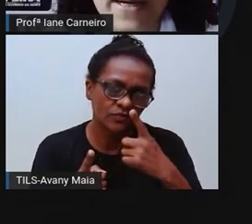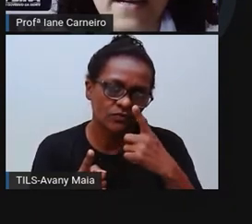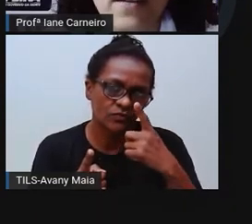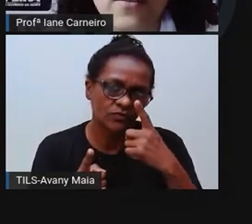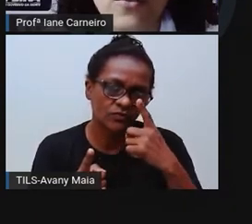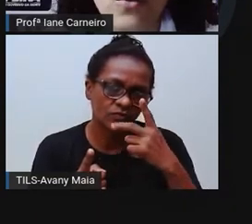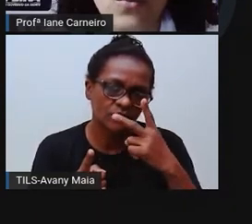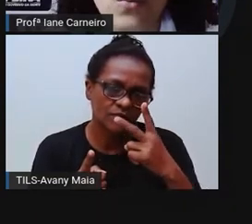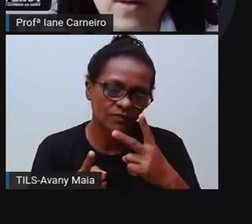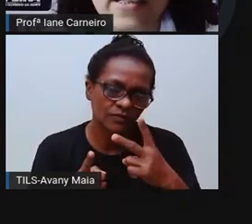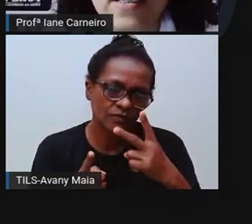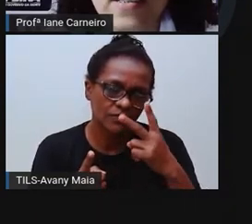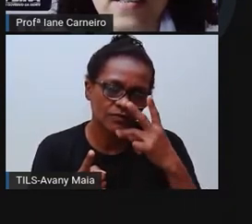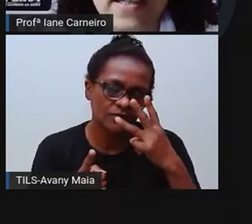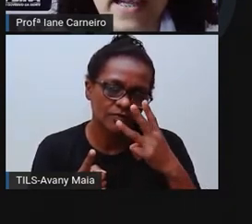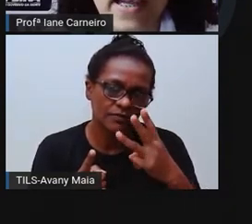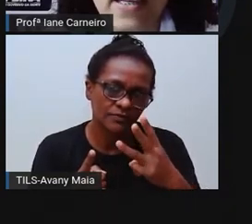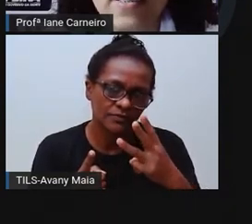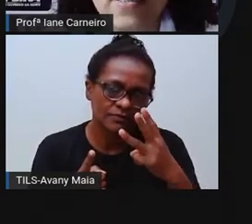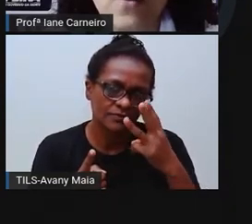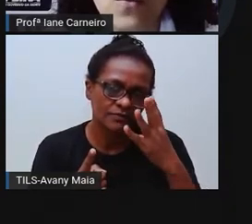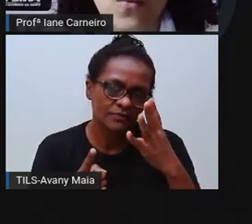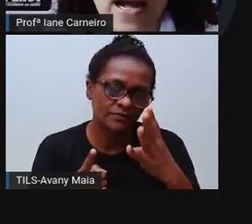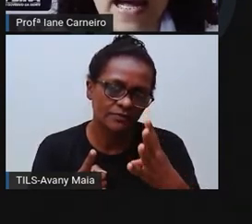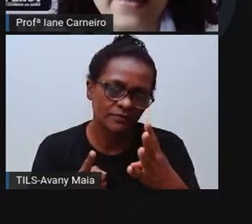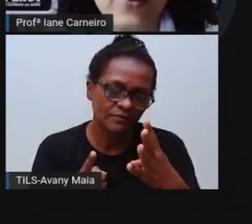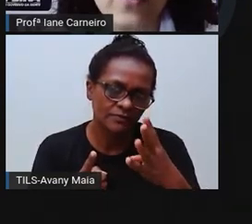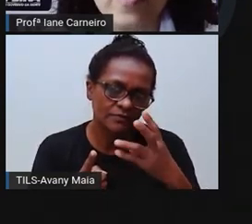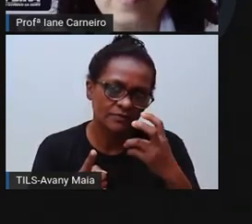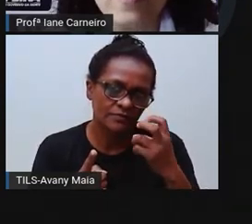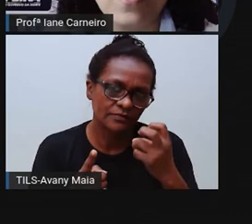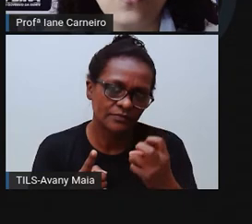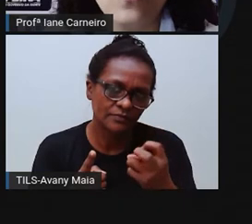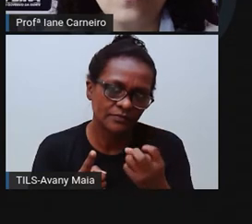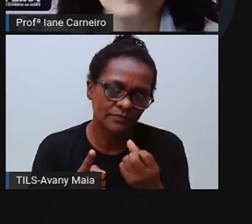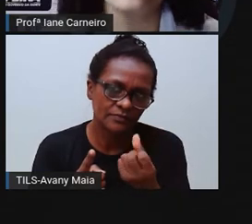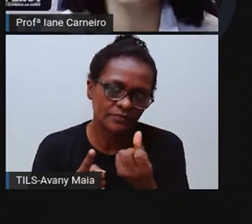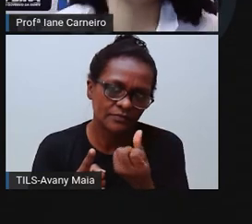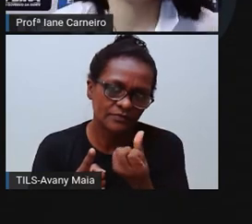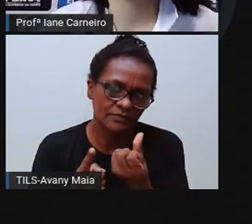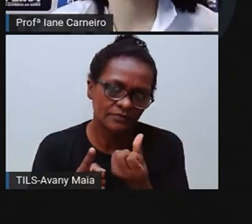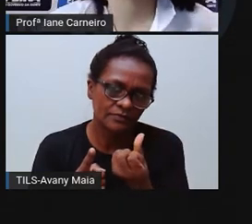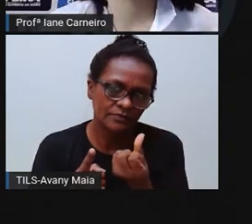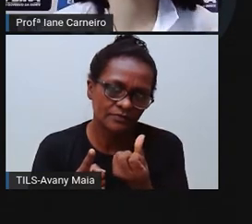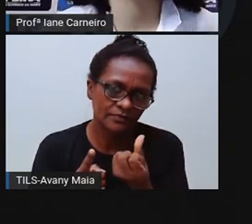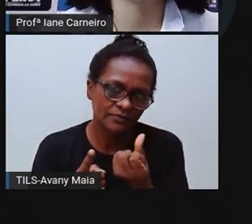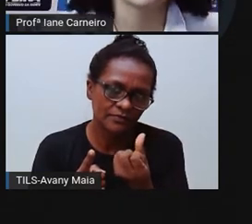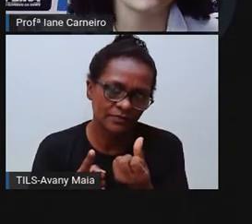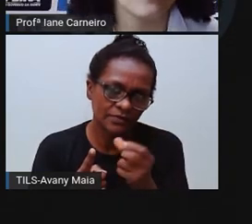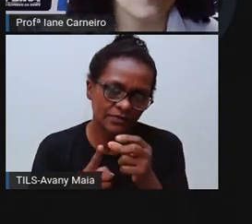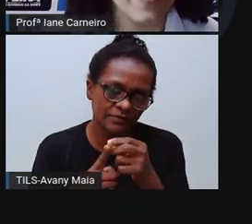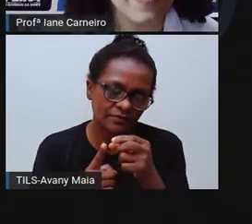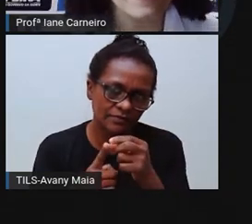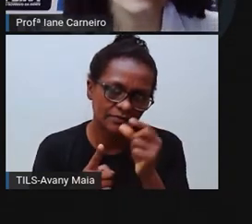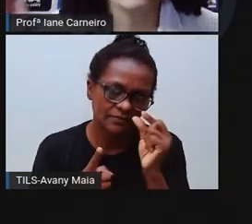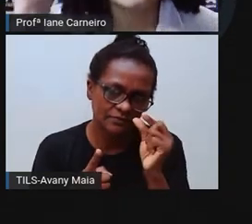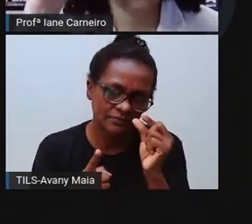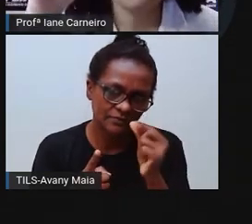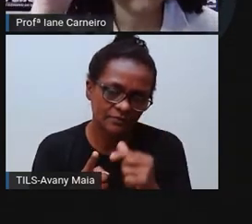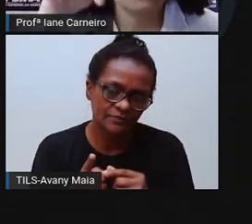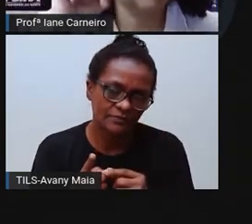Uma, duas, três, quatro, cinco, seis. Seis letras. Ok?